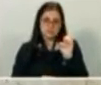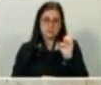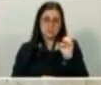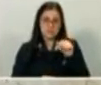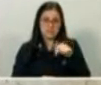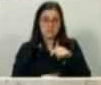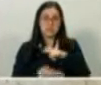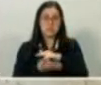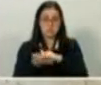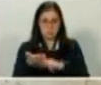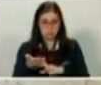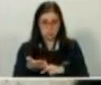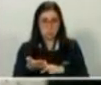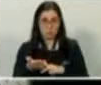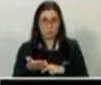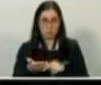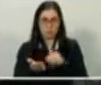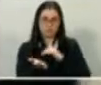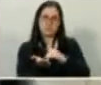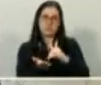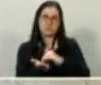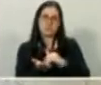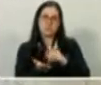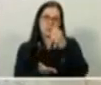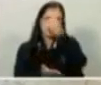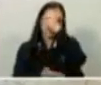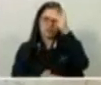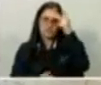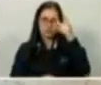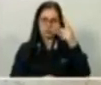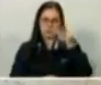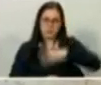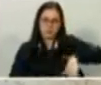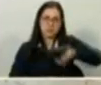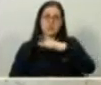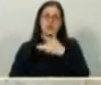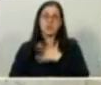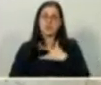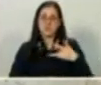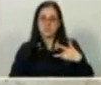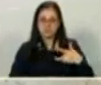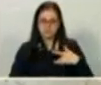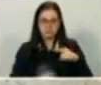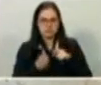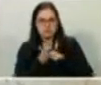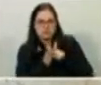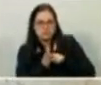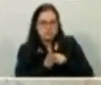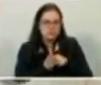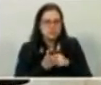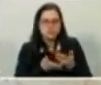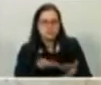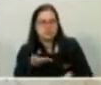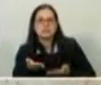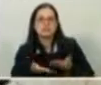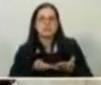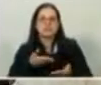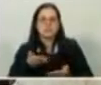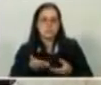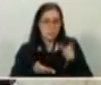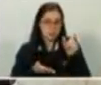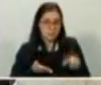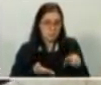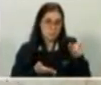dentro da Secretaria Municipal de Saúde para os profissionais de saúde diagnosticarem, tratarem ou encaminharem o